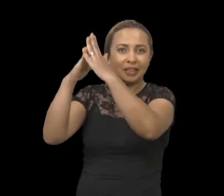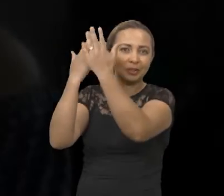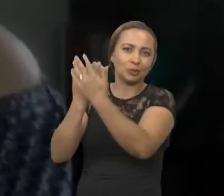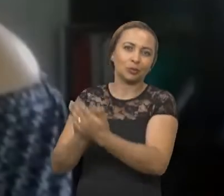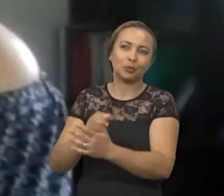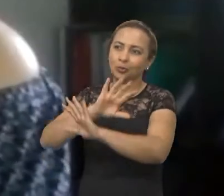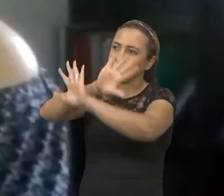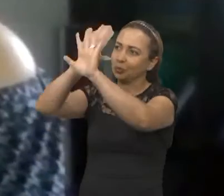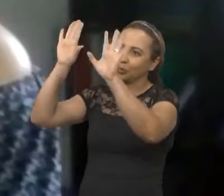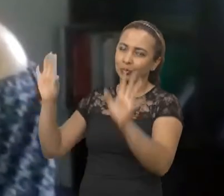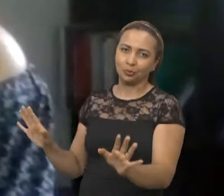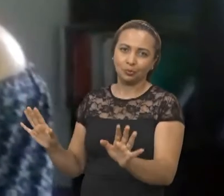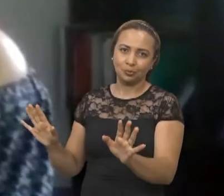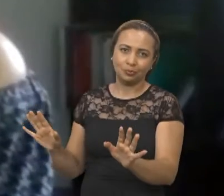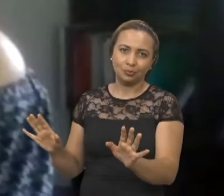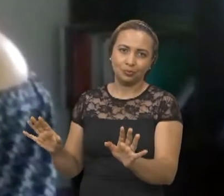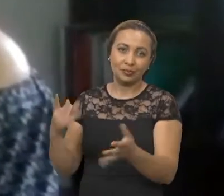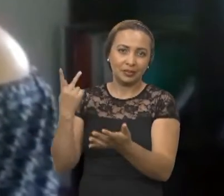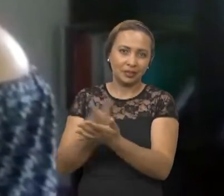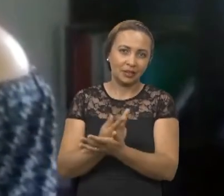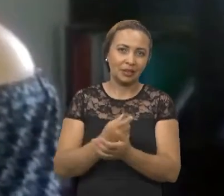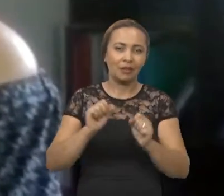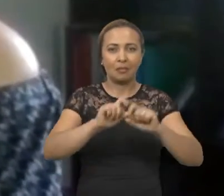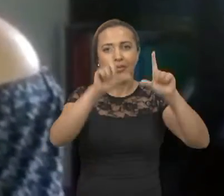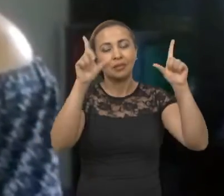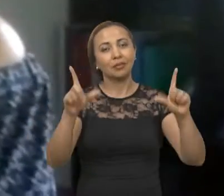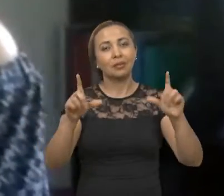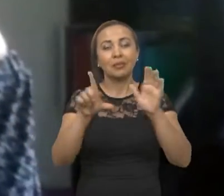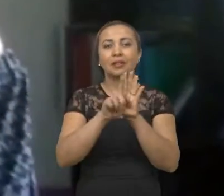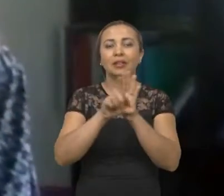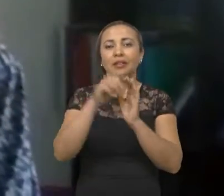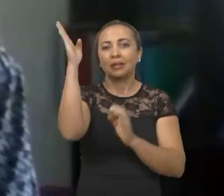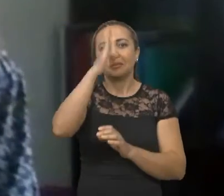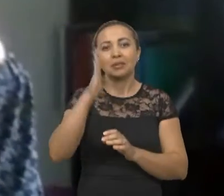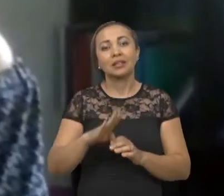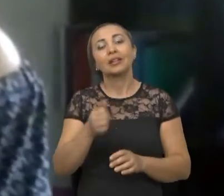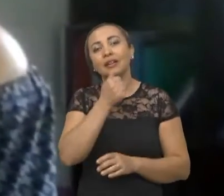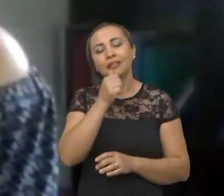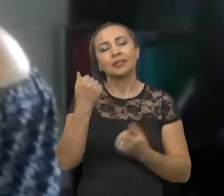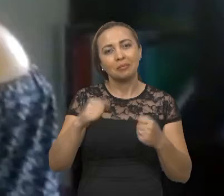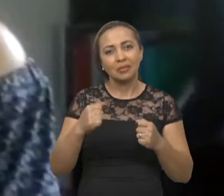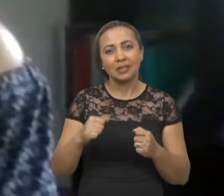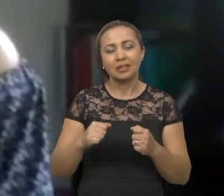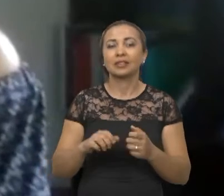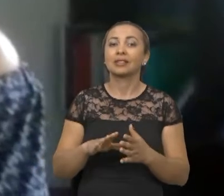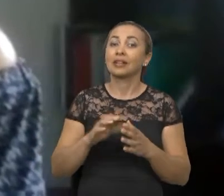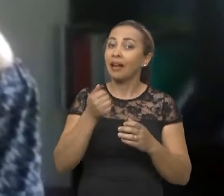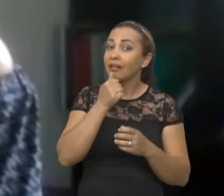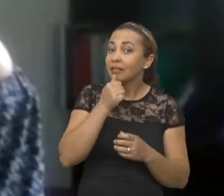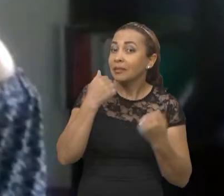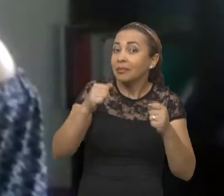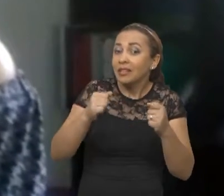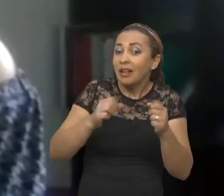Então, as plataformas e a legislação brasileira ainda precisam se